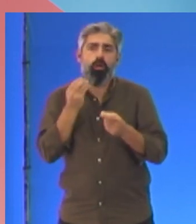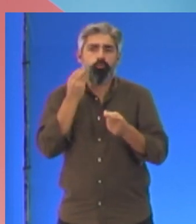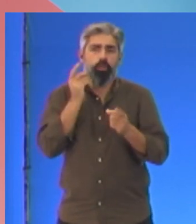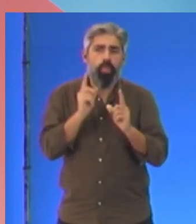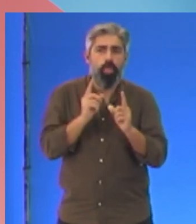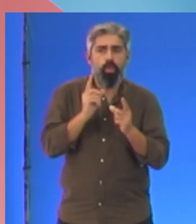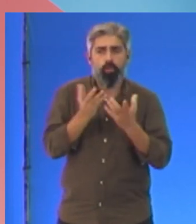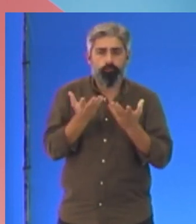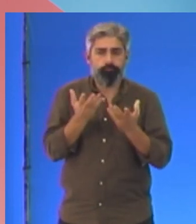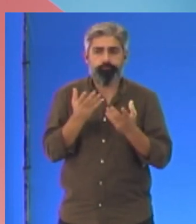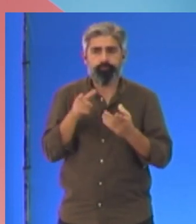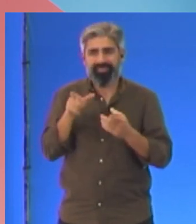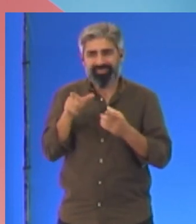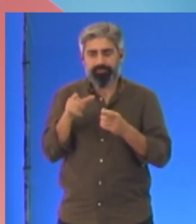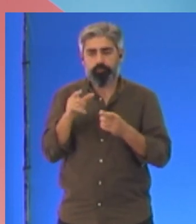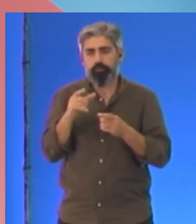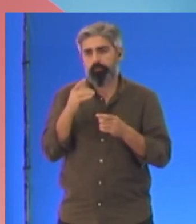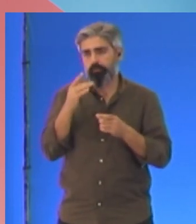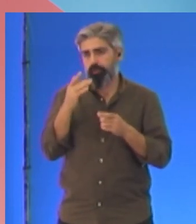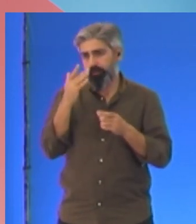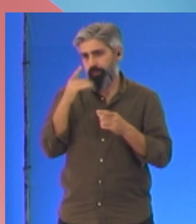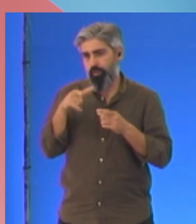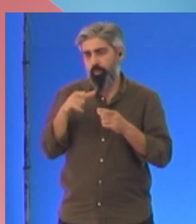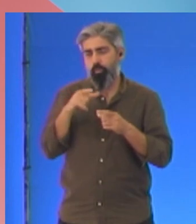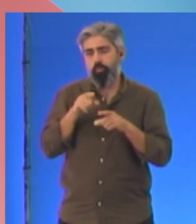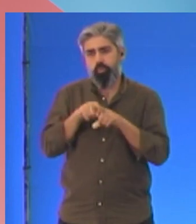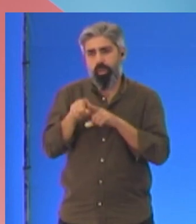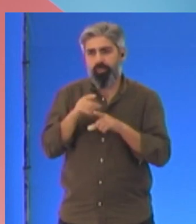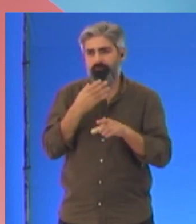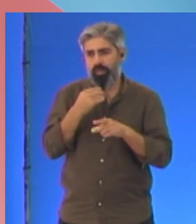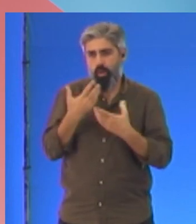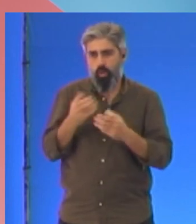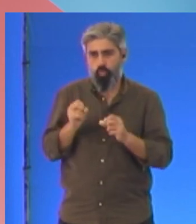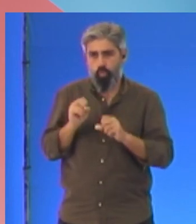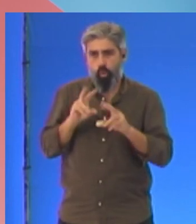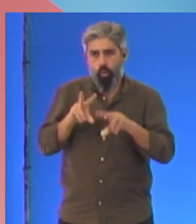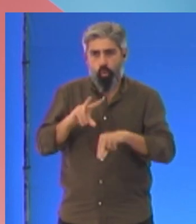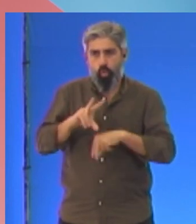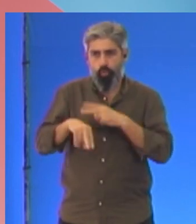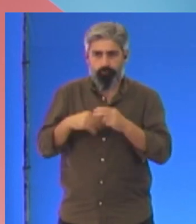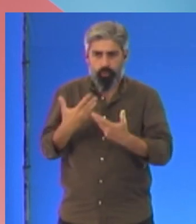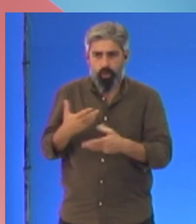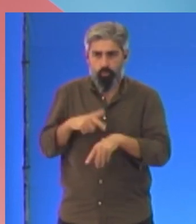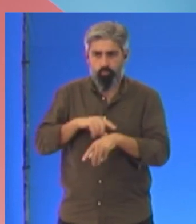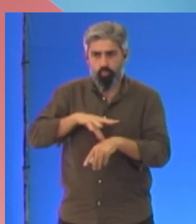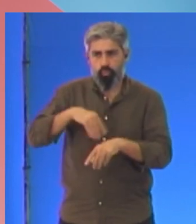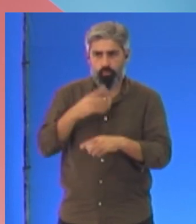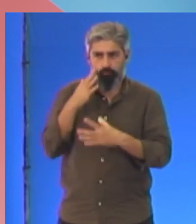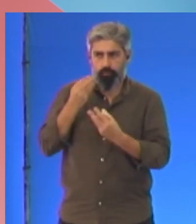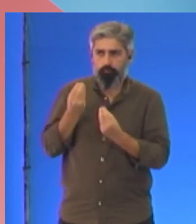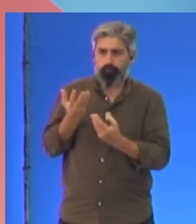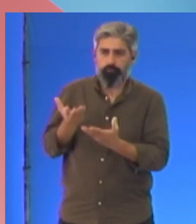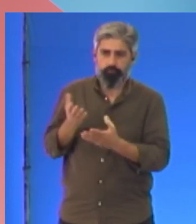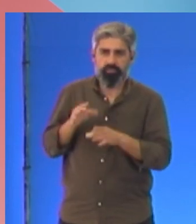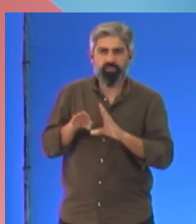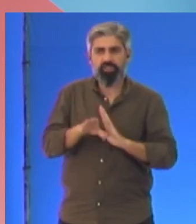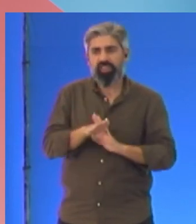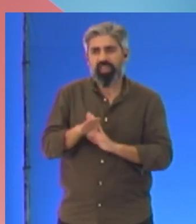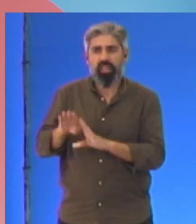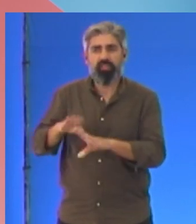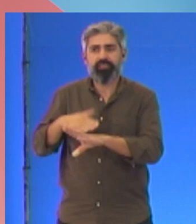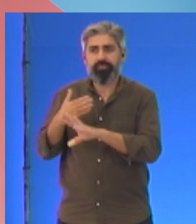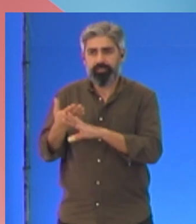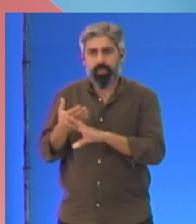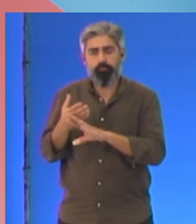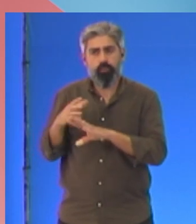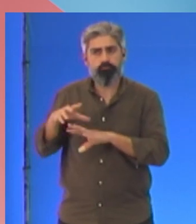A necropolítica é a nova política velha deste mundo. Face à extrema-direita que vem conquistando posições em toda a